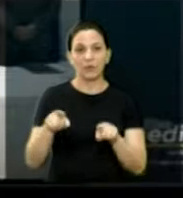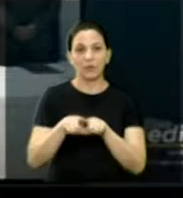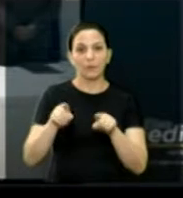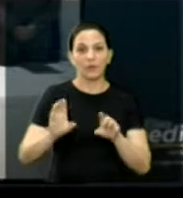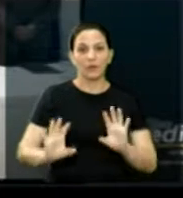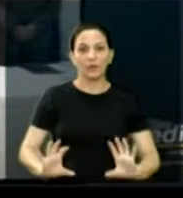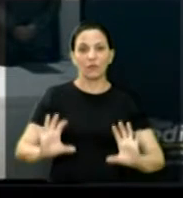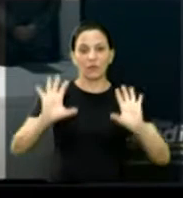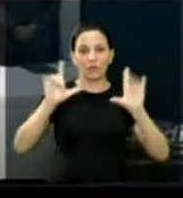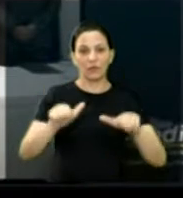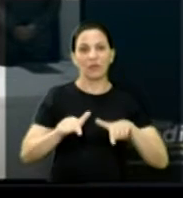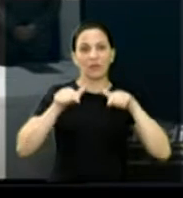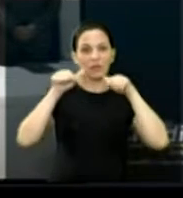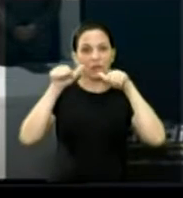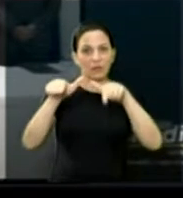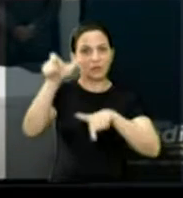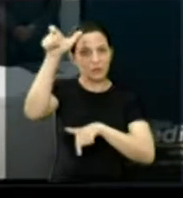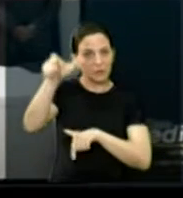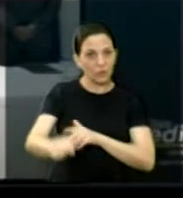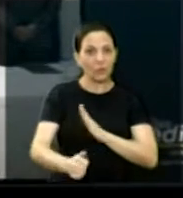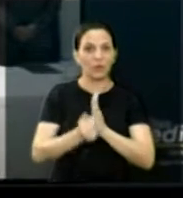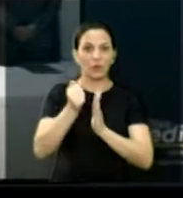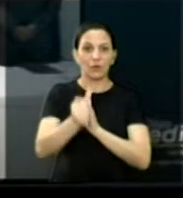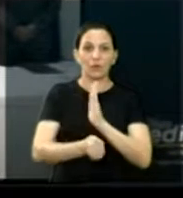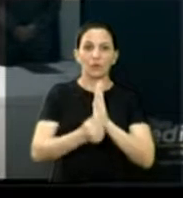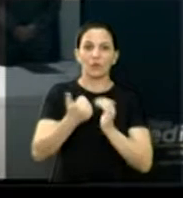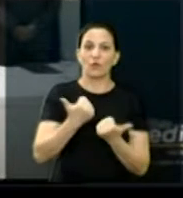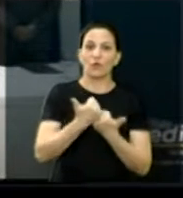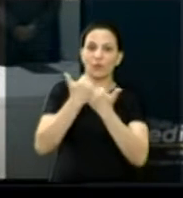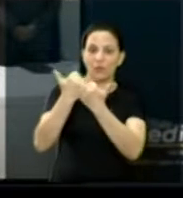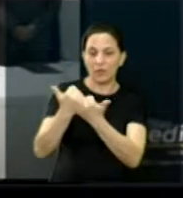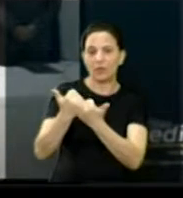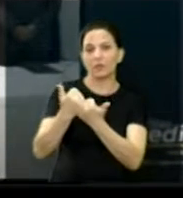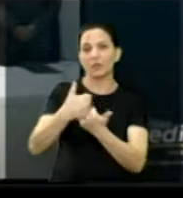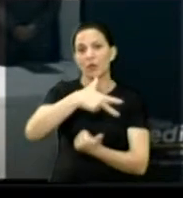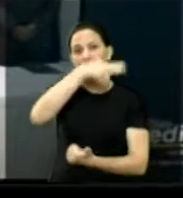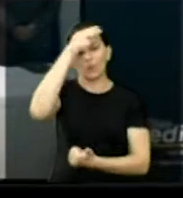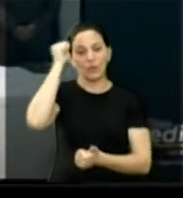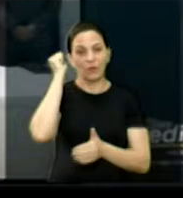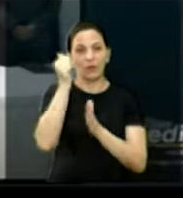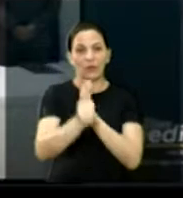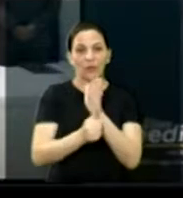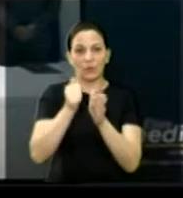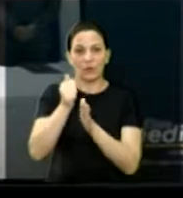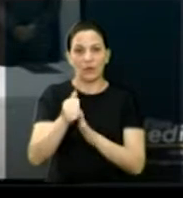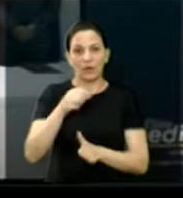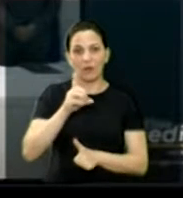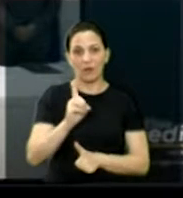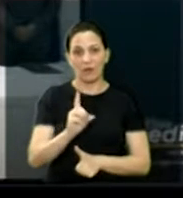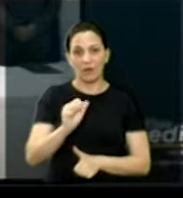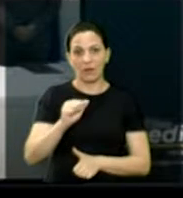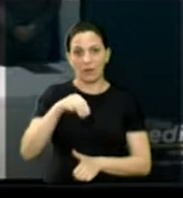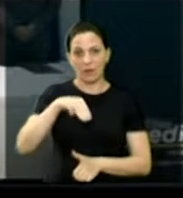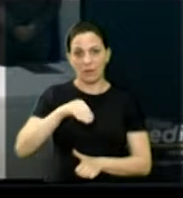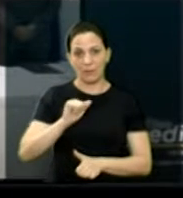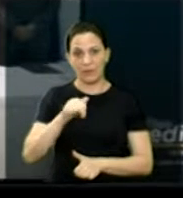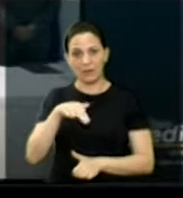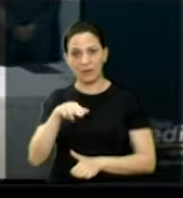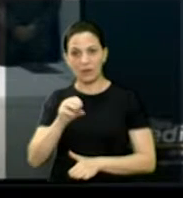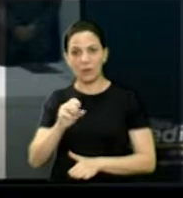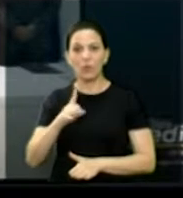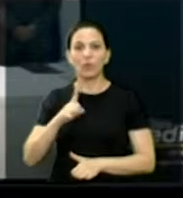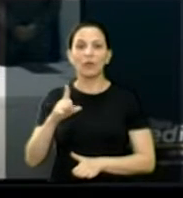solenidade de entrega do título de cidadão araraquarese ao vice-prefeito de Araraquara, Guilherme Damiano Neto, em